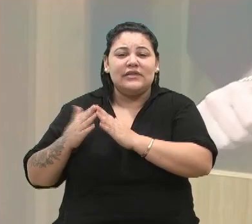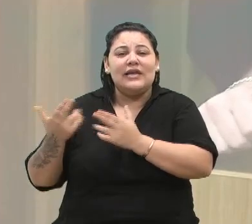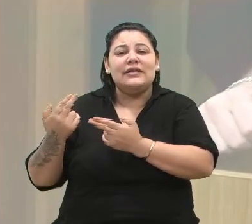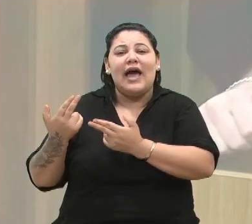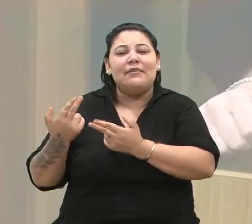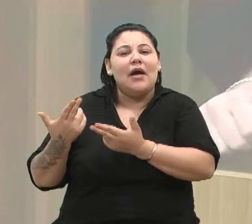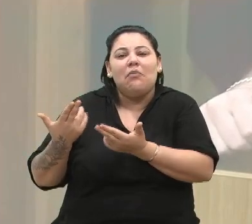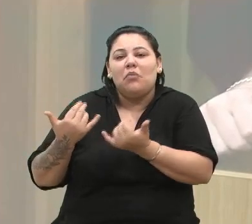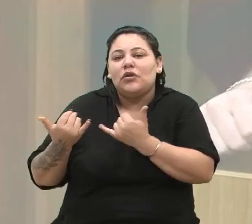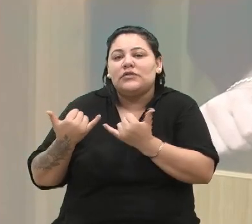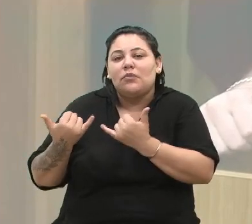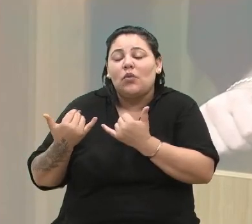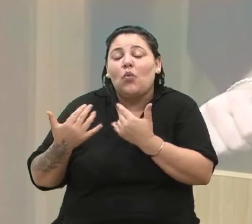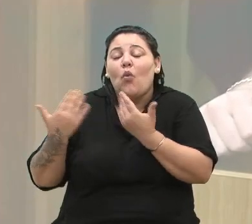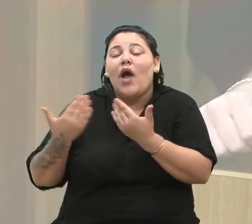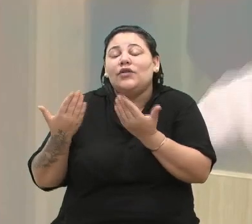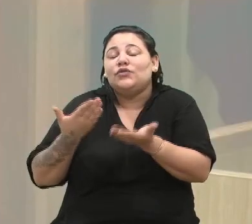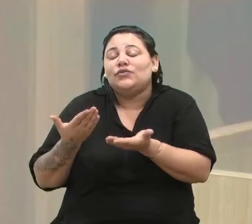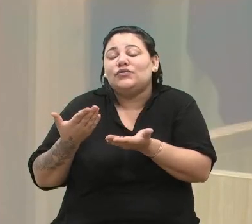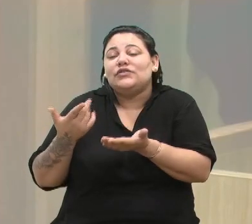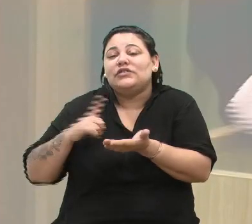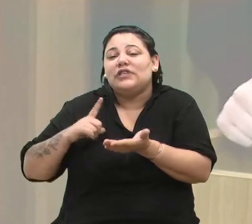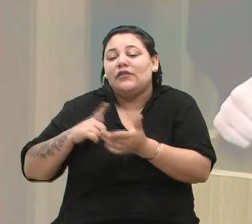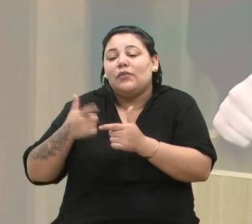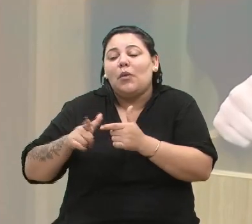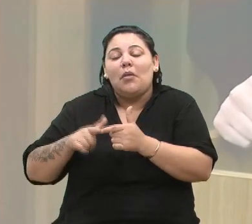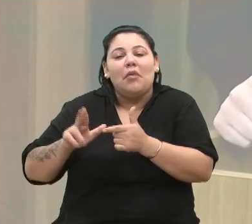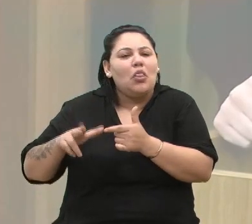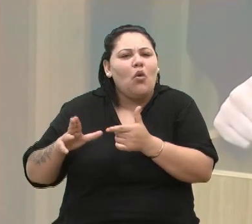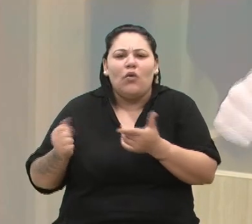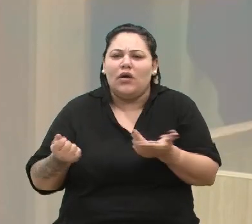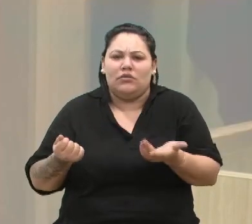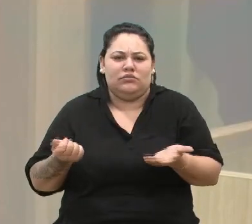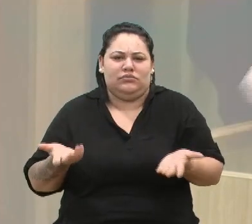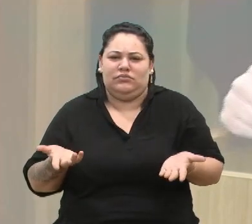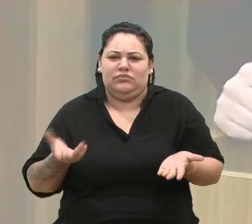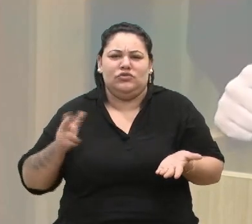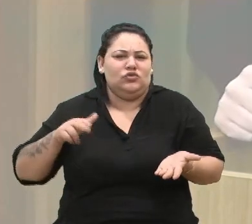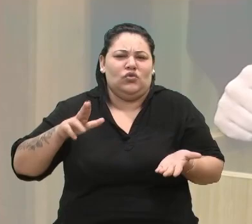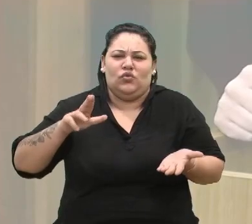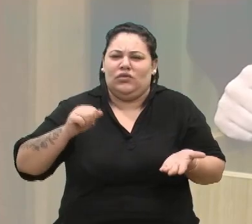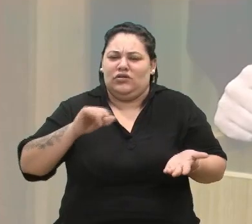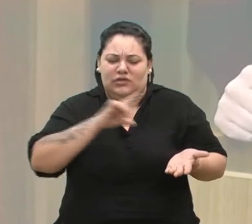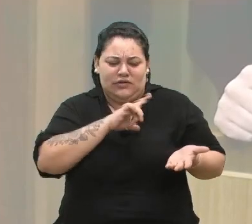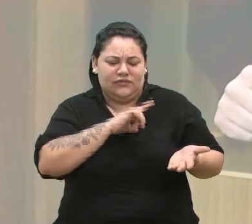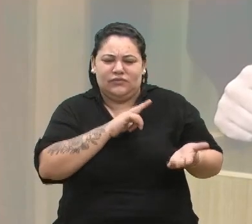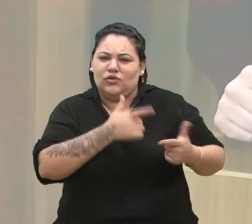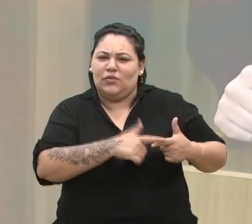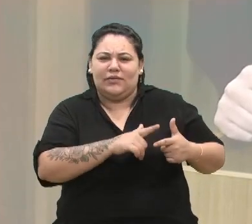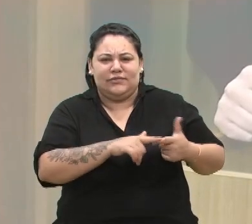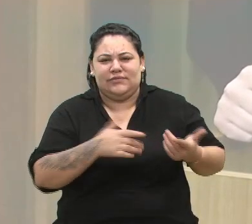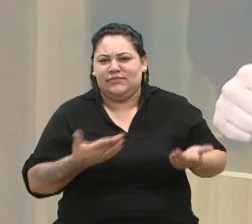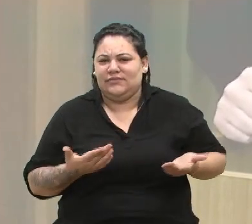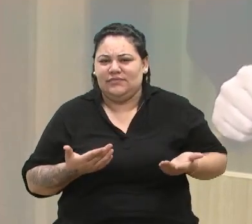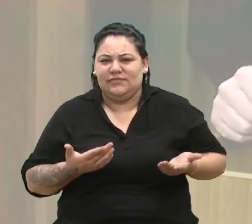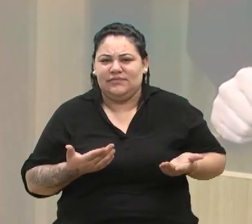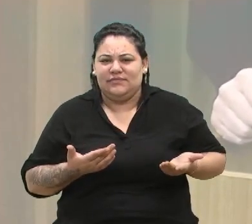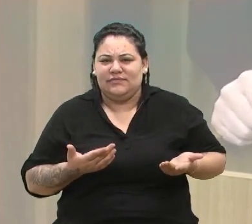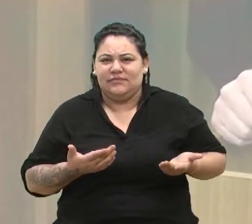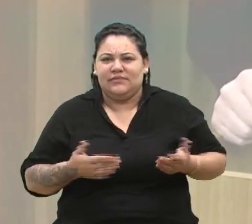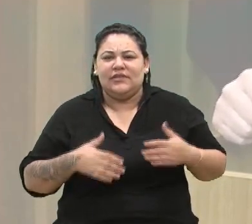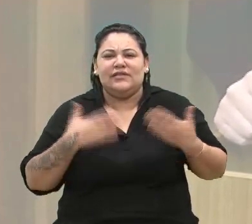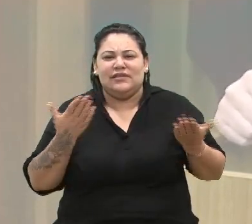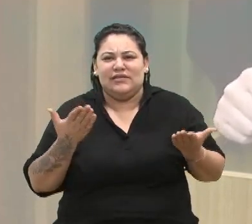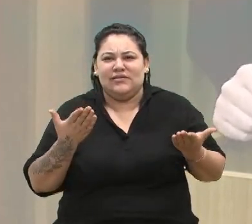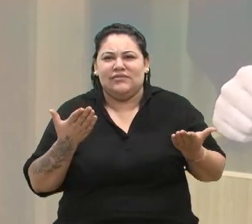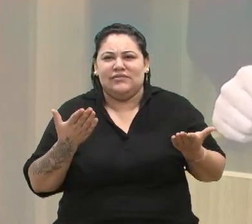nunca deu, nunca deu problema? Então, me vem com